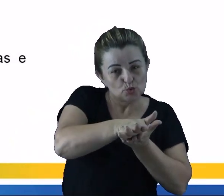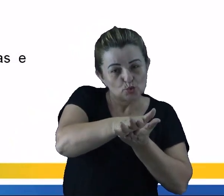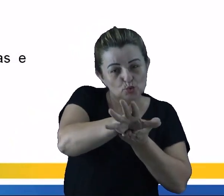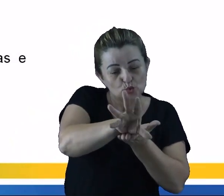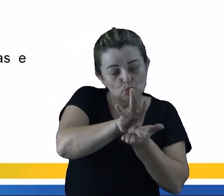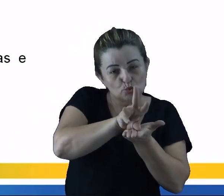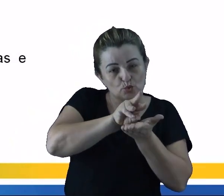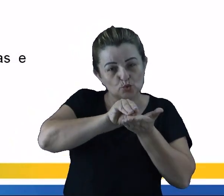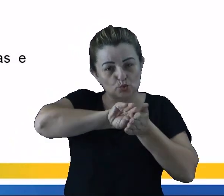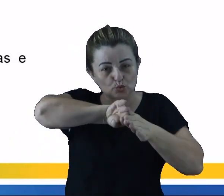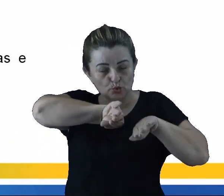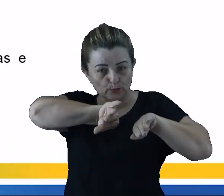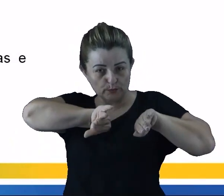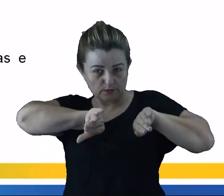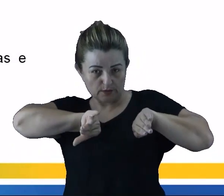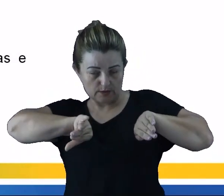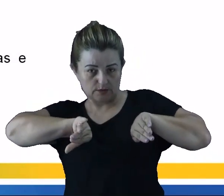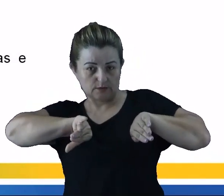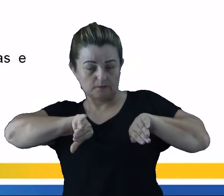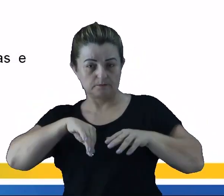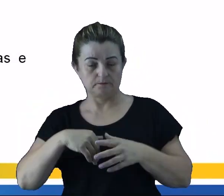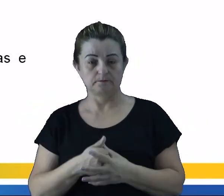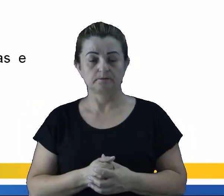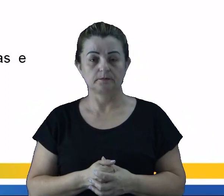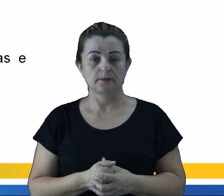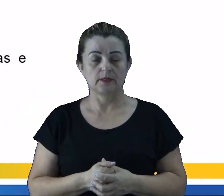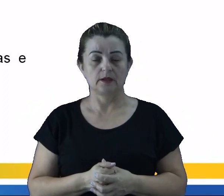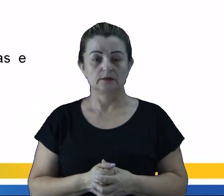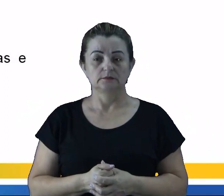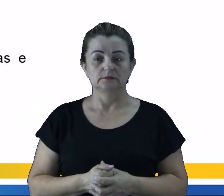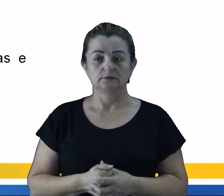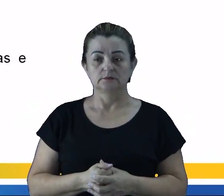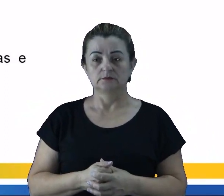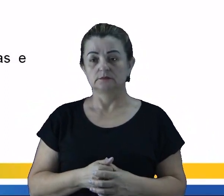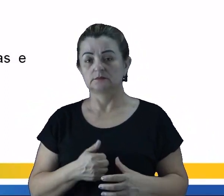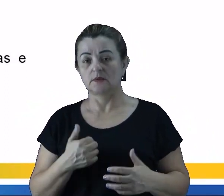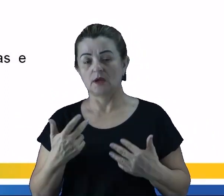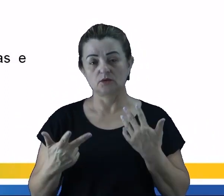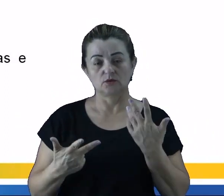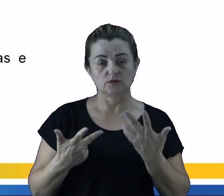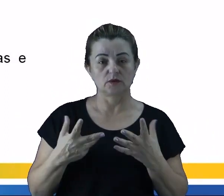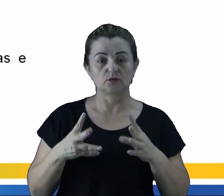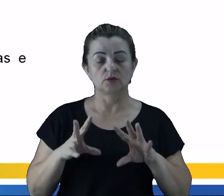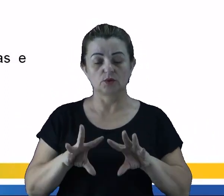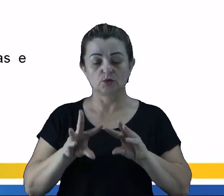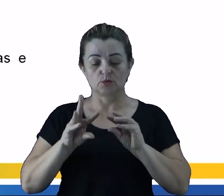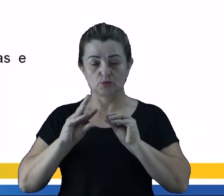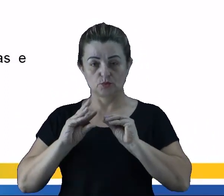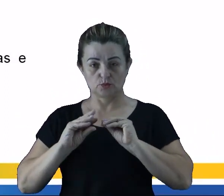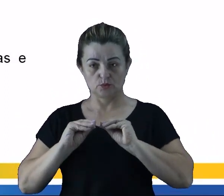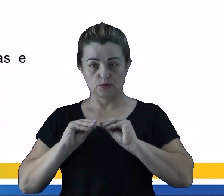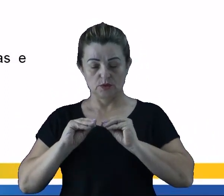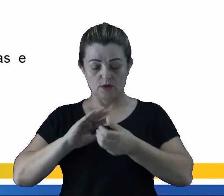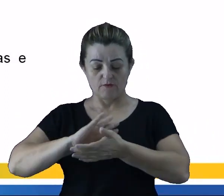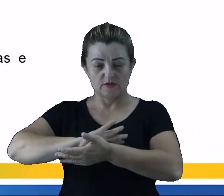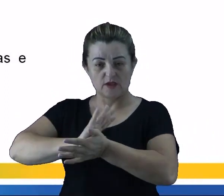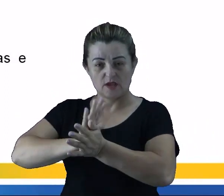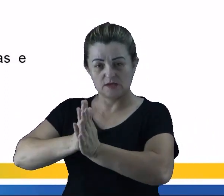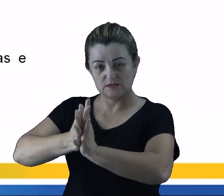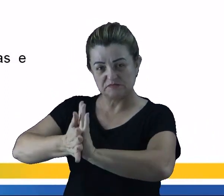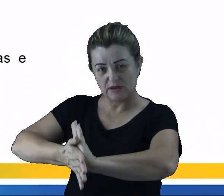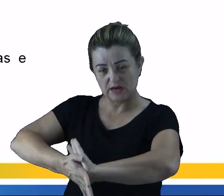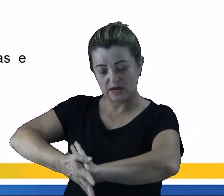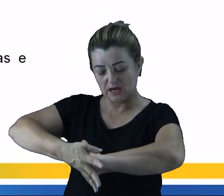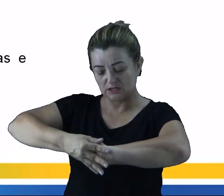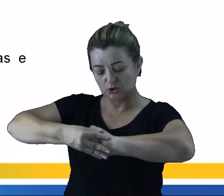Então, é o processo de separação magnética. A letra 2 fala ali da extração. Então, a cana vai ser esmagada e